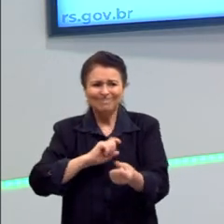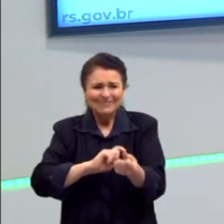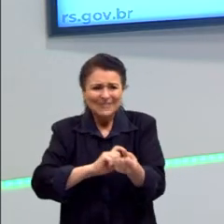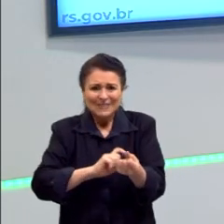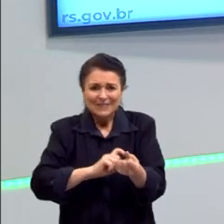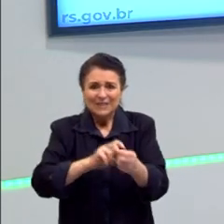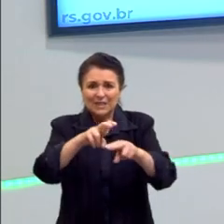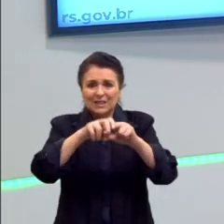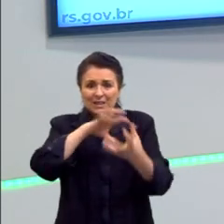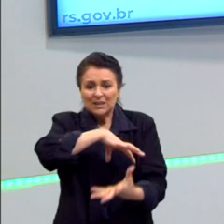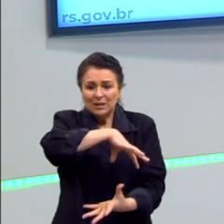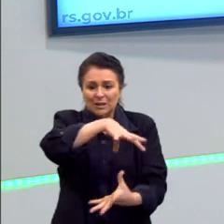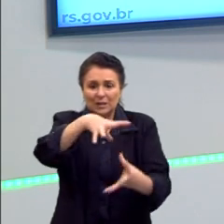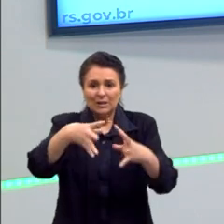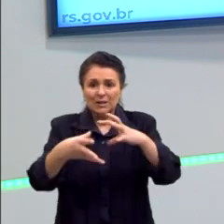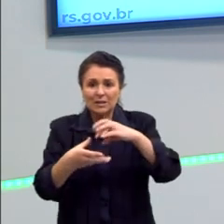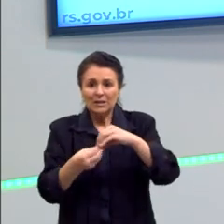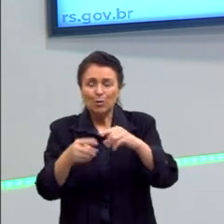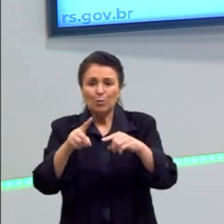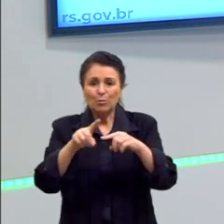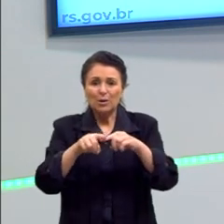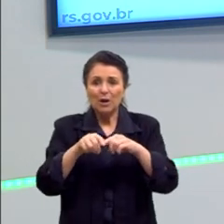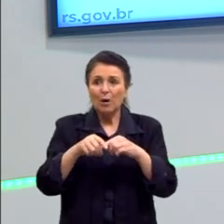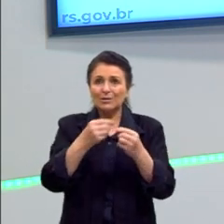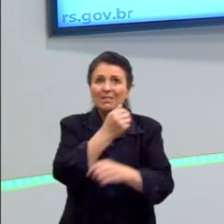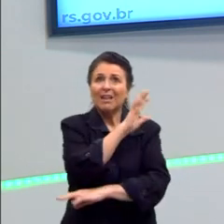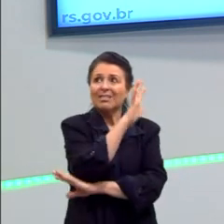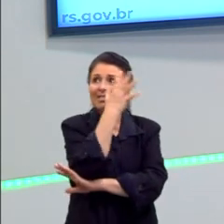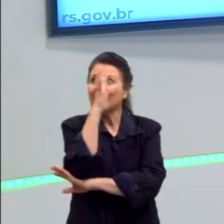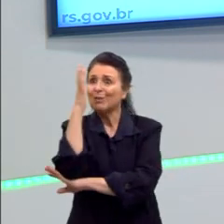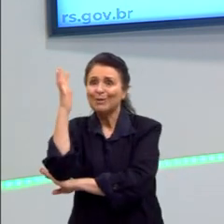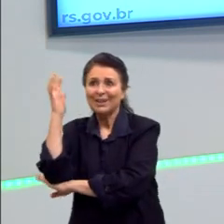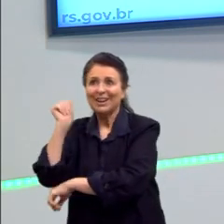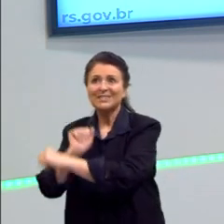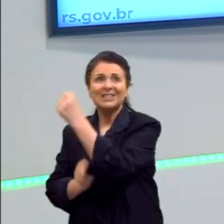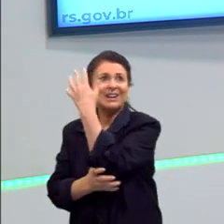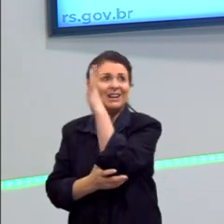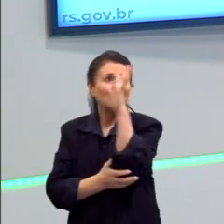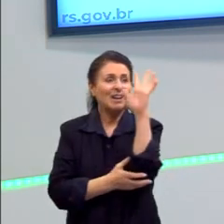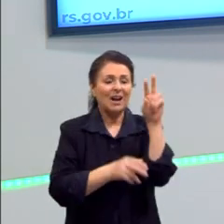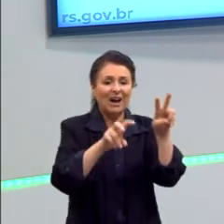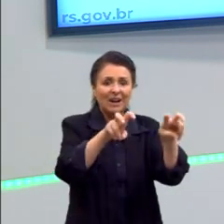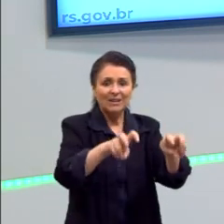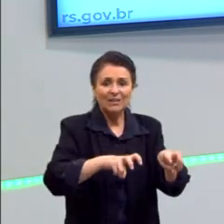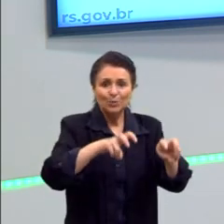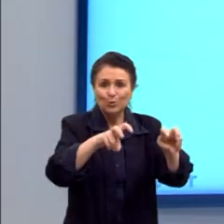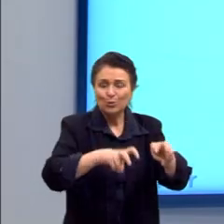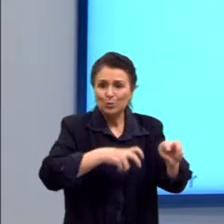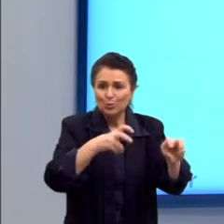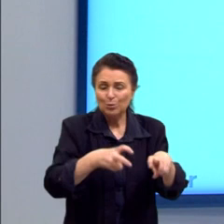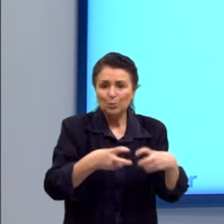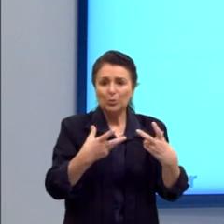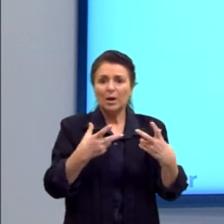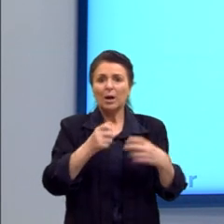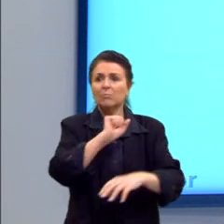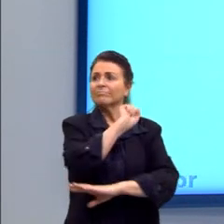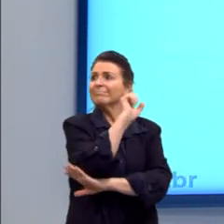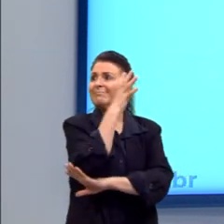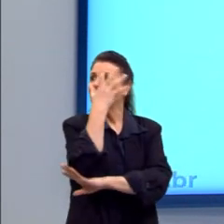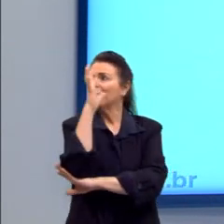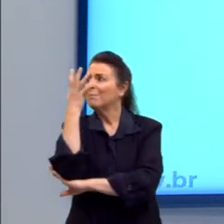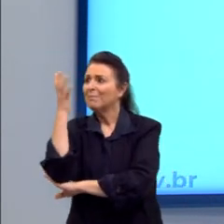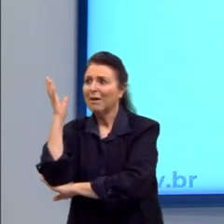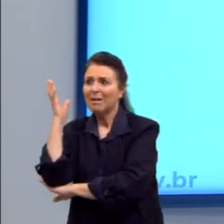em função principalmente dos nossos recursos naturais. Nossa agricultura, as nossas matas,